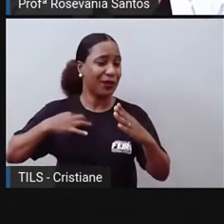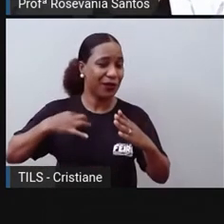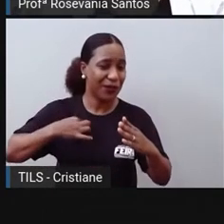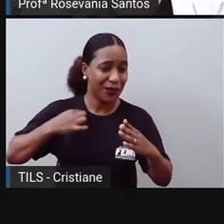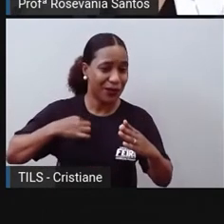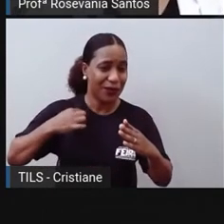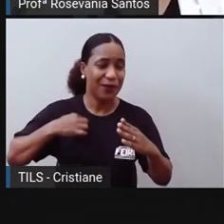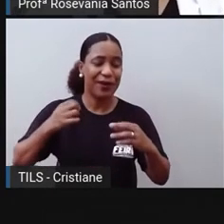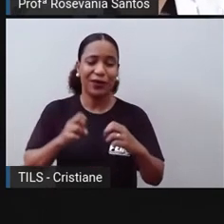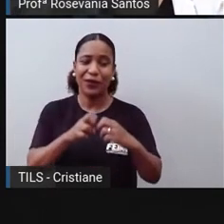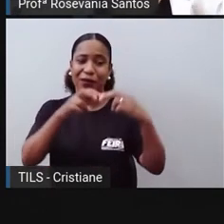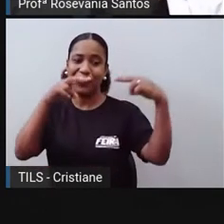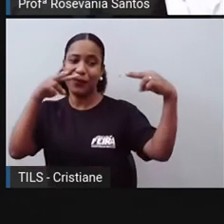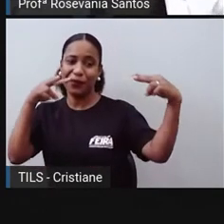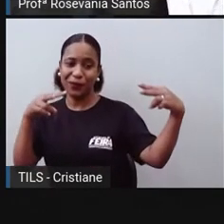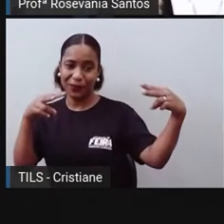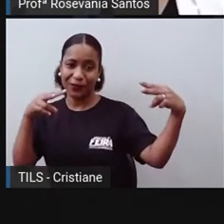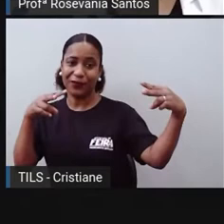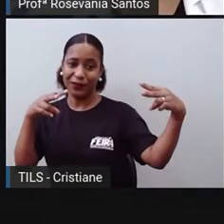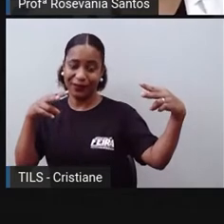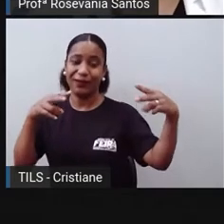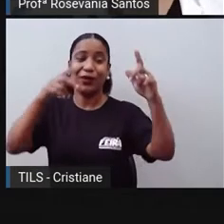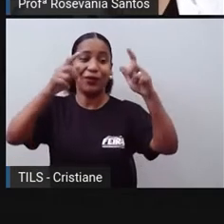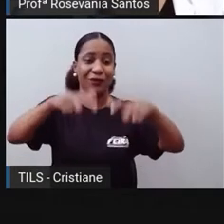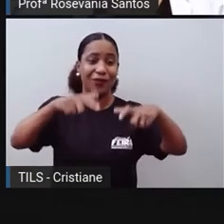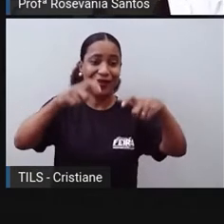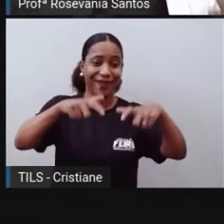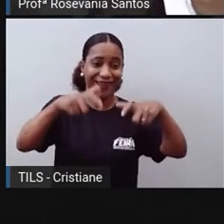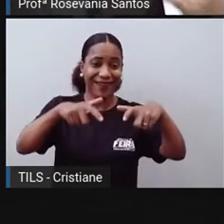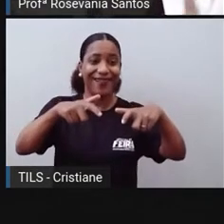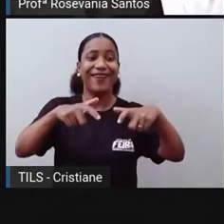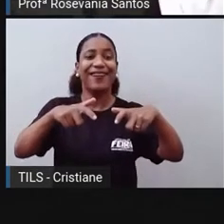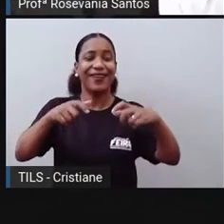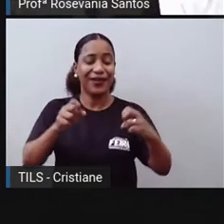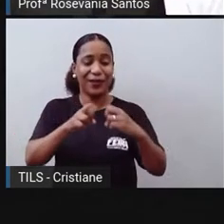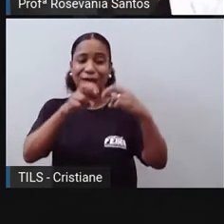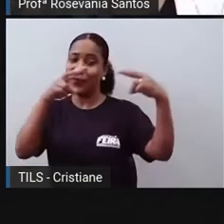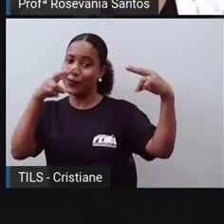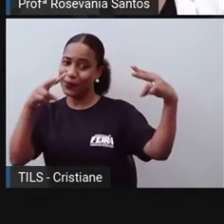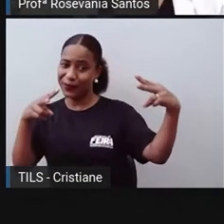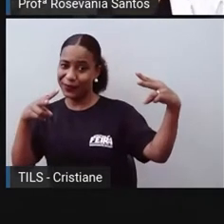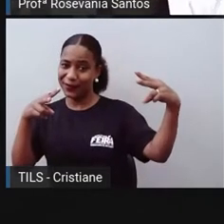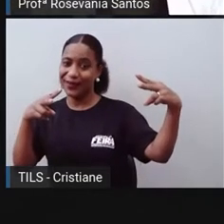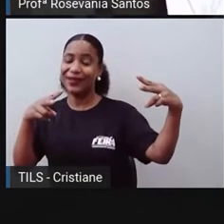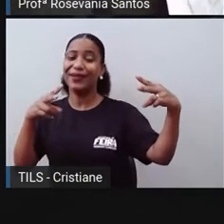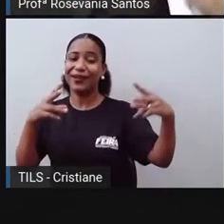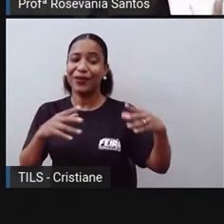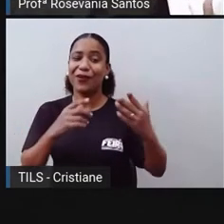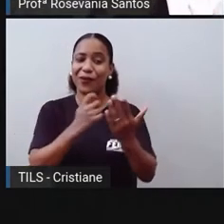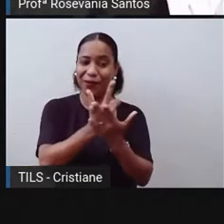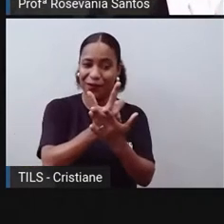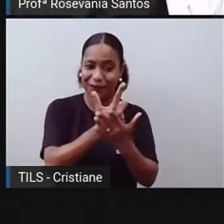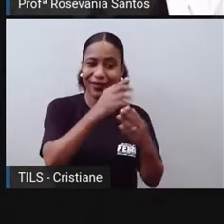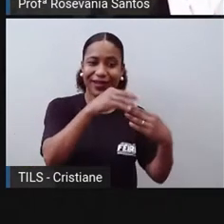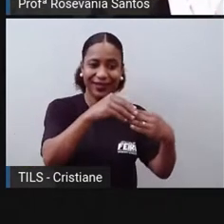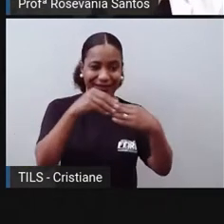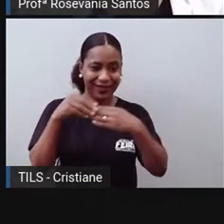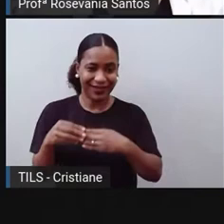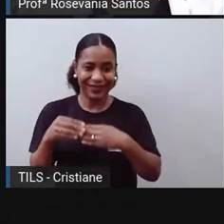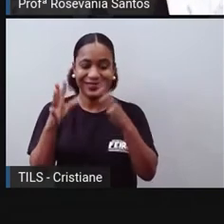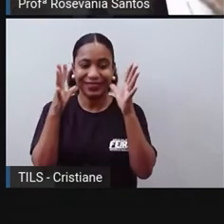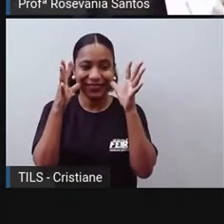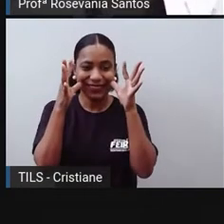virtualmente, para ambientes virtuais. Porque hoje gente compra virtualmente para ambientes, e nós, né, seres